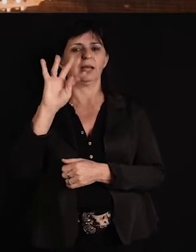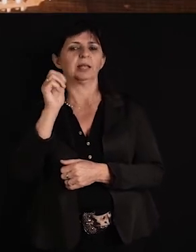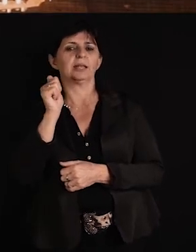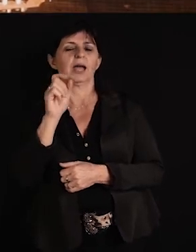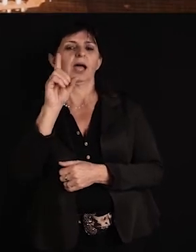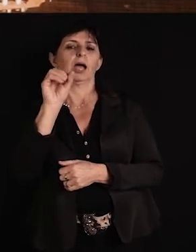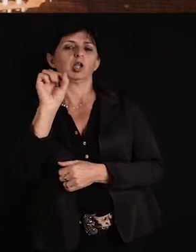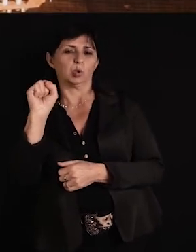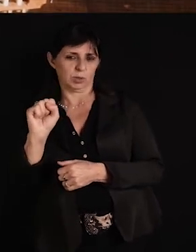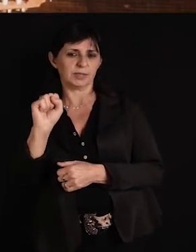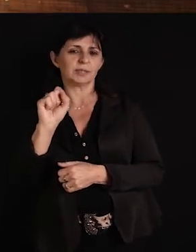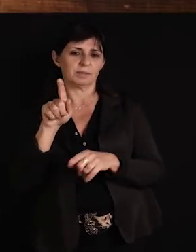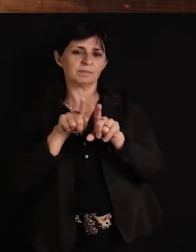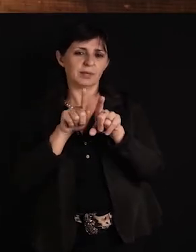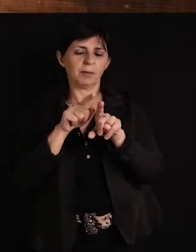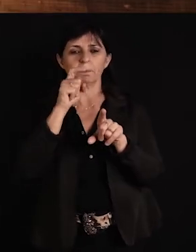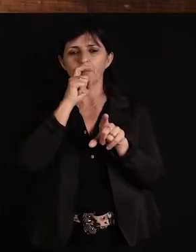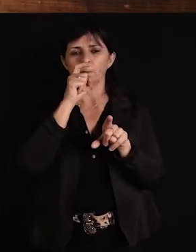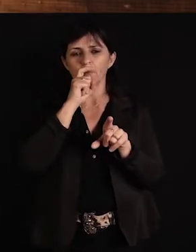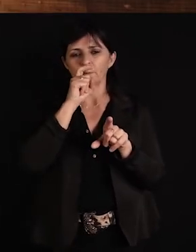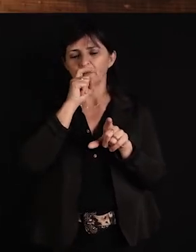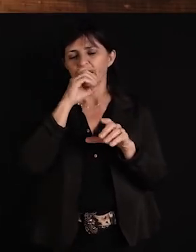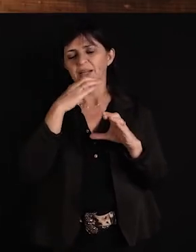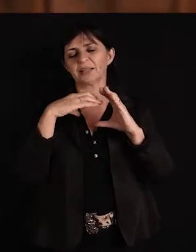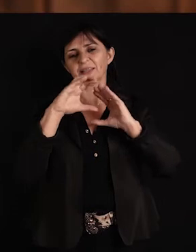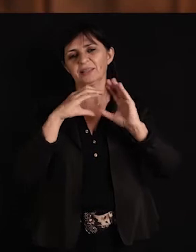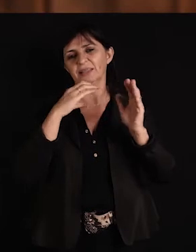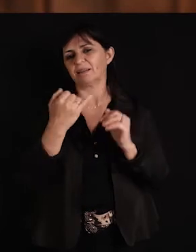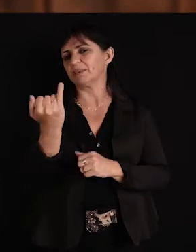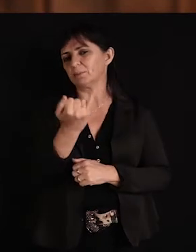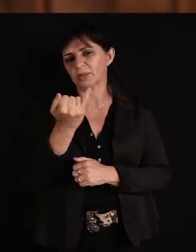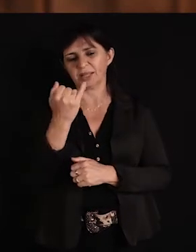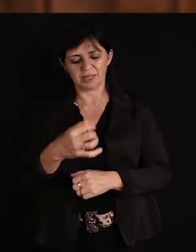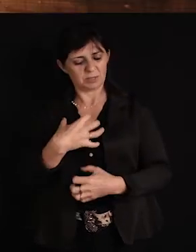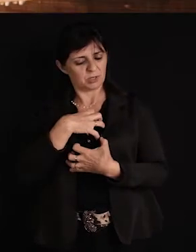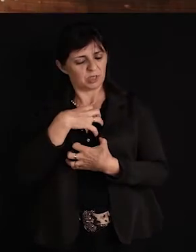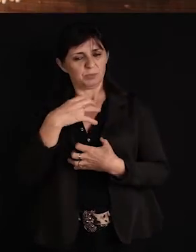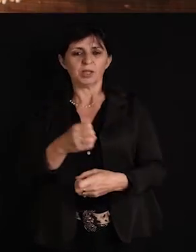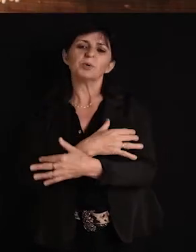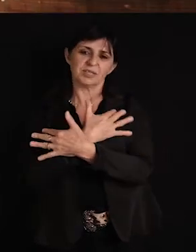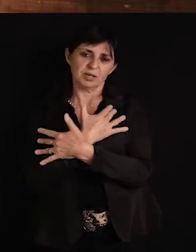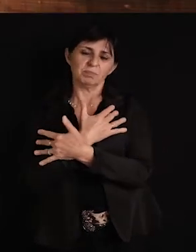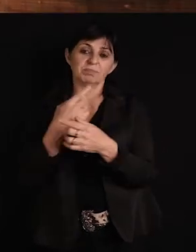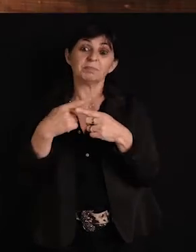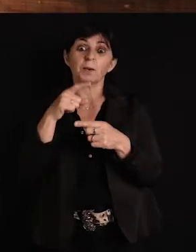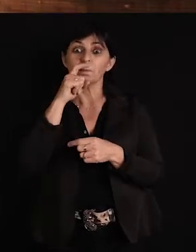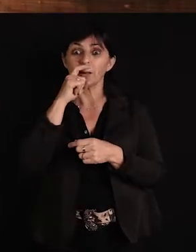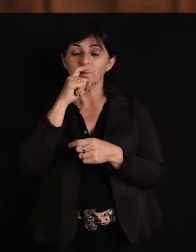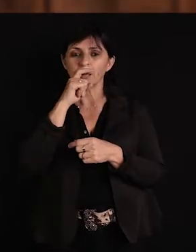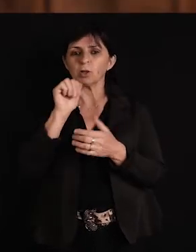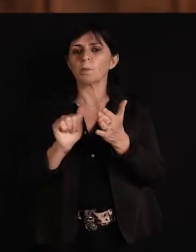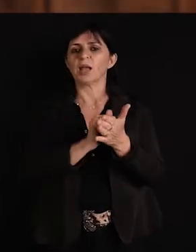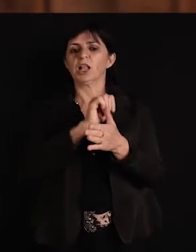música pelo meu pai cantando, então ela tem um enorme valor sentimental pra mim. Também porque faz parte, pra mim, na minha opinião, o melhor disco